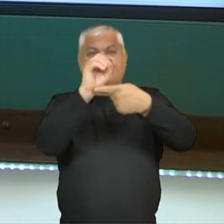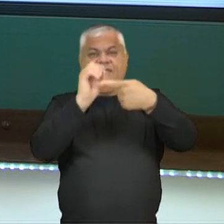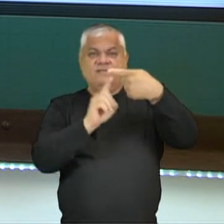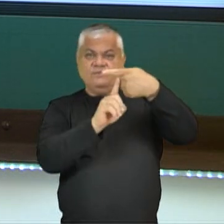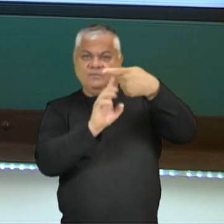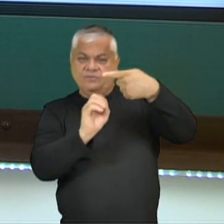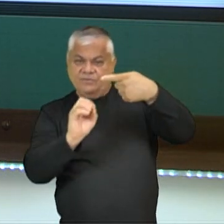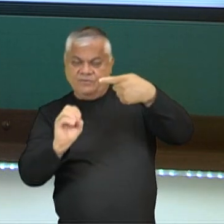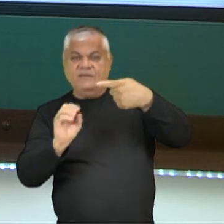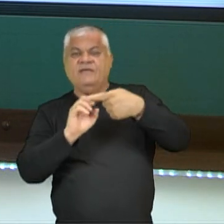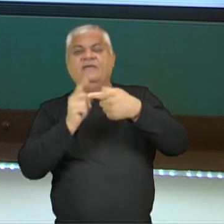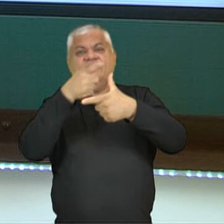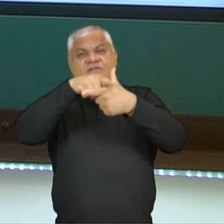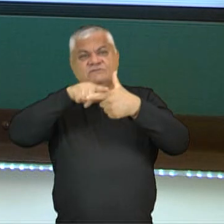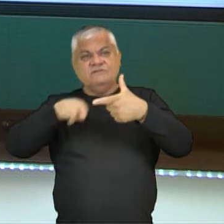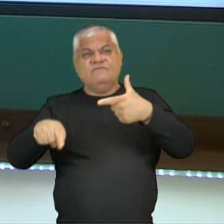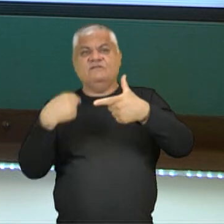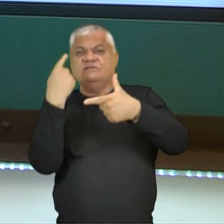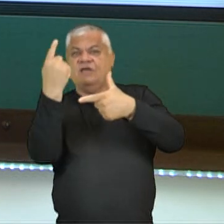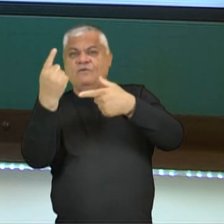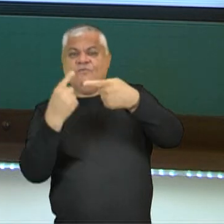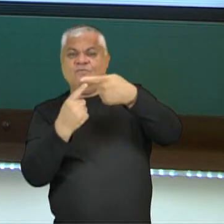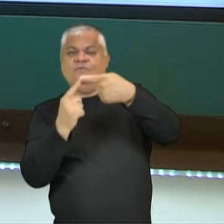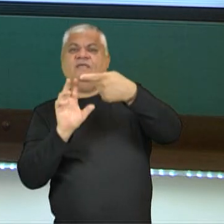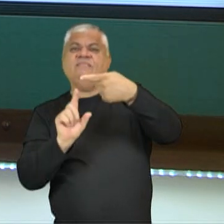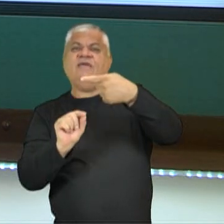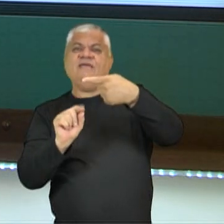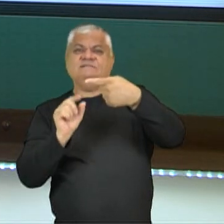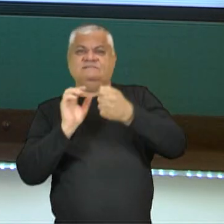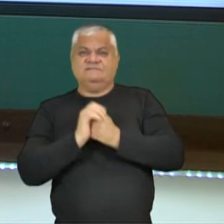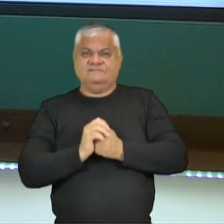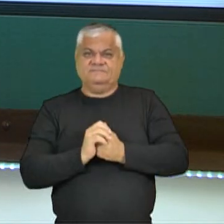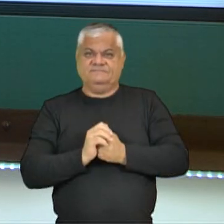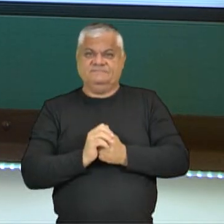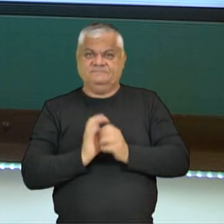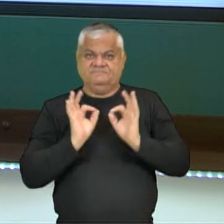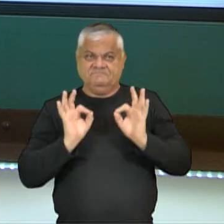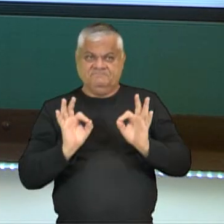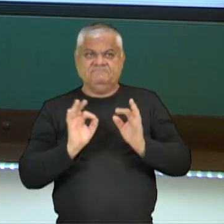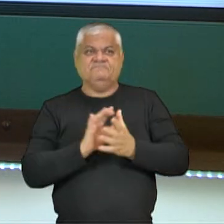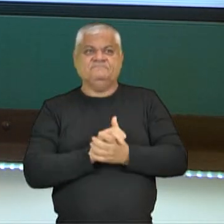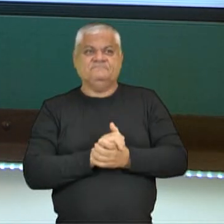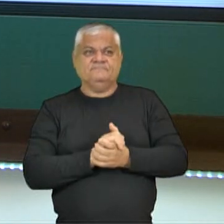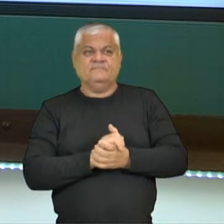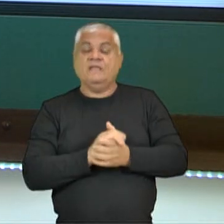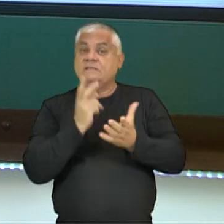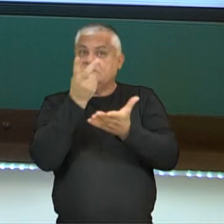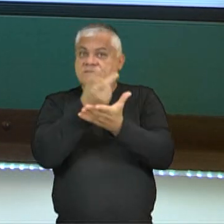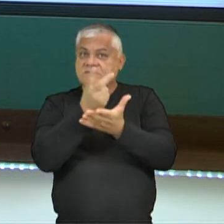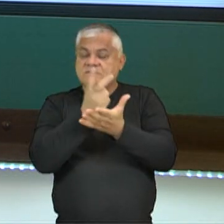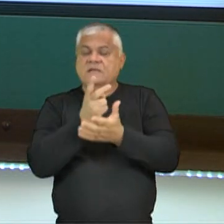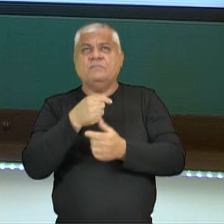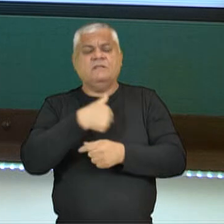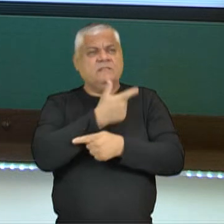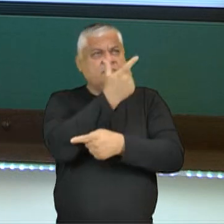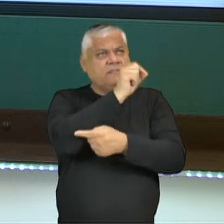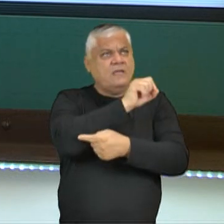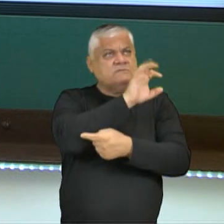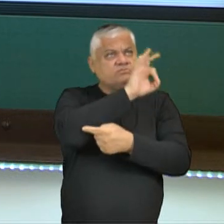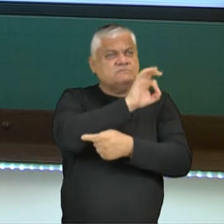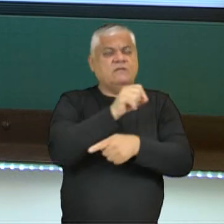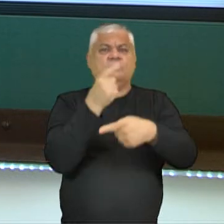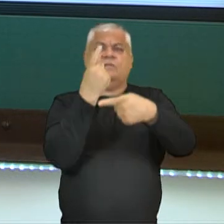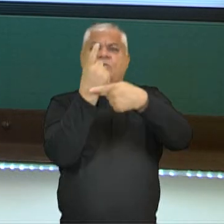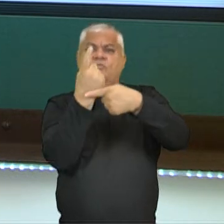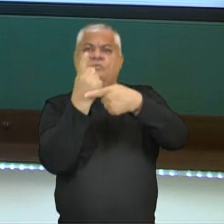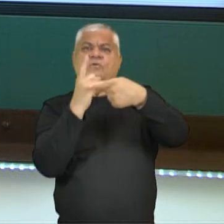embaixo, divide por 10, 10 dividido por 10 é 1, 100 dividido por 10 é 10, tá? Então, sempre que eu for calcular 10%, eu vou